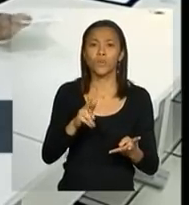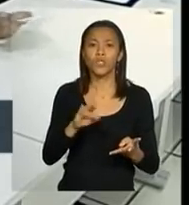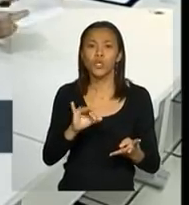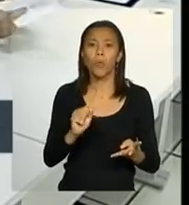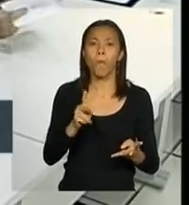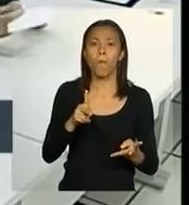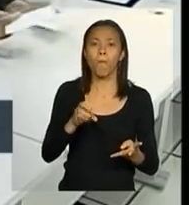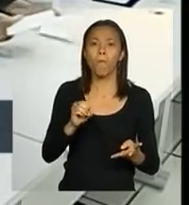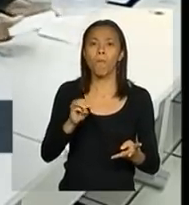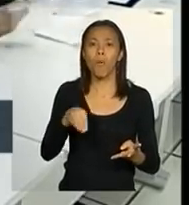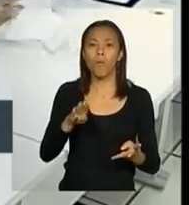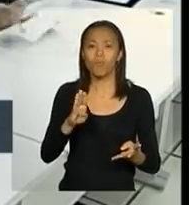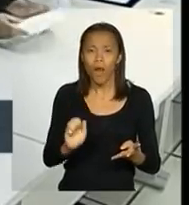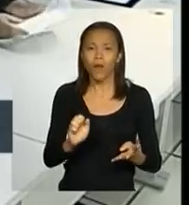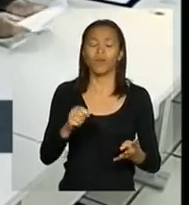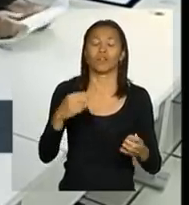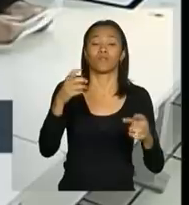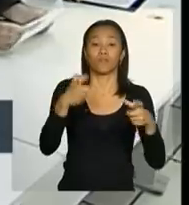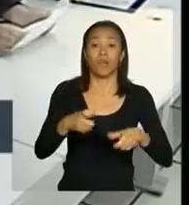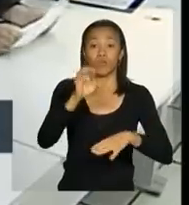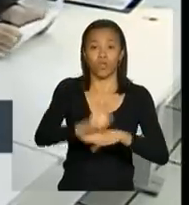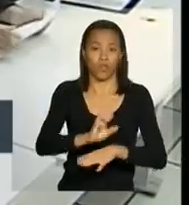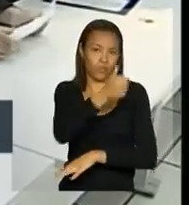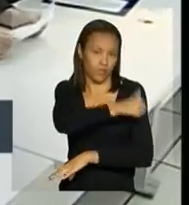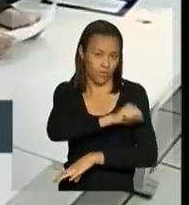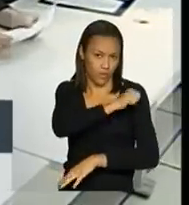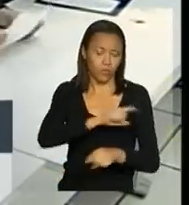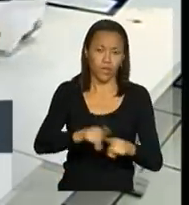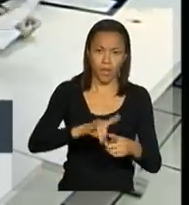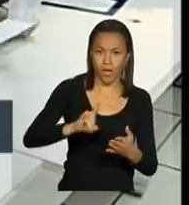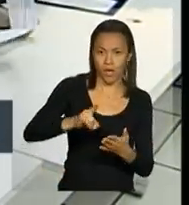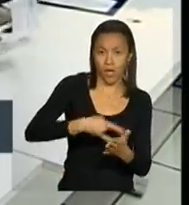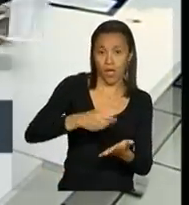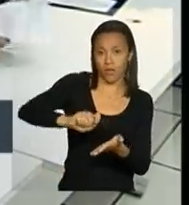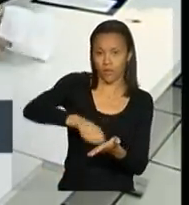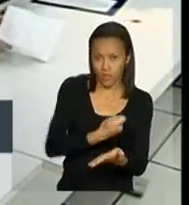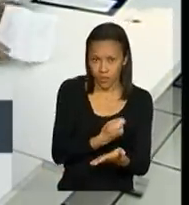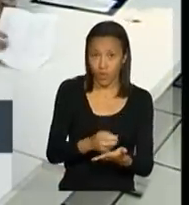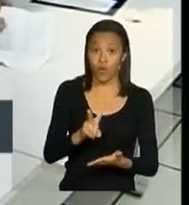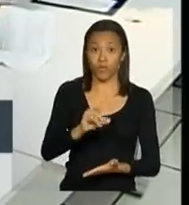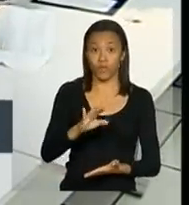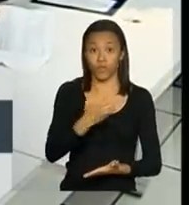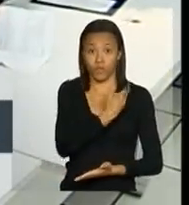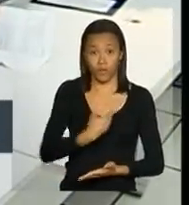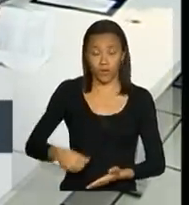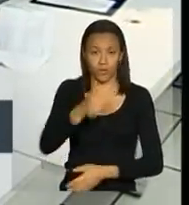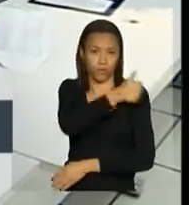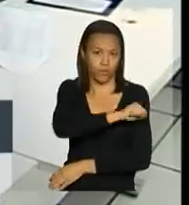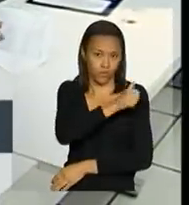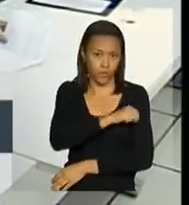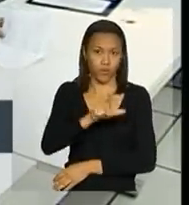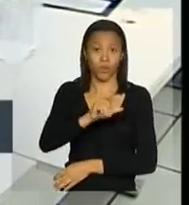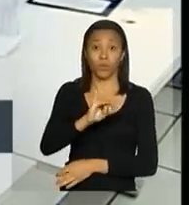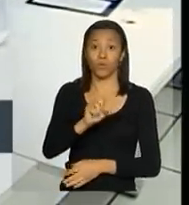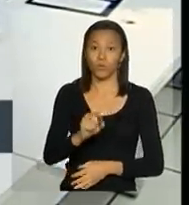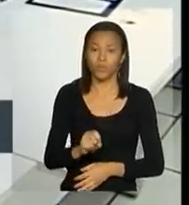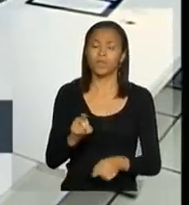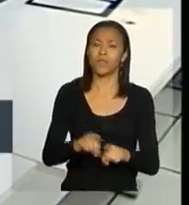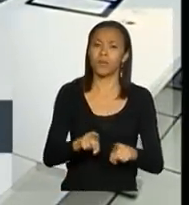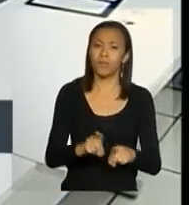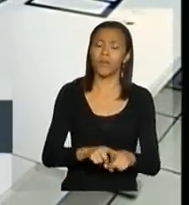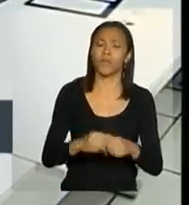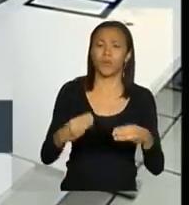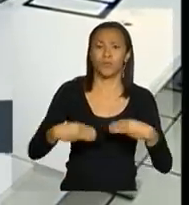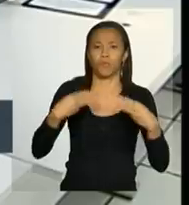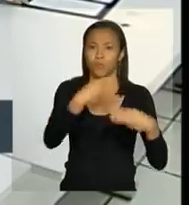Antônio de Pádua, no estado do Rio de Janeiro. Assinam às portarias o vice-governador do Rio de Janeiro, Luiz Fernando Pesão, e o ministro da